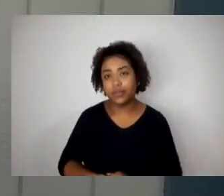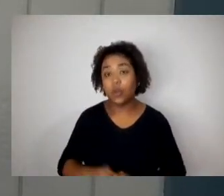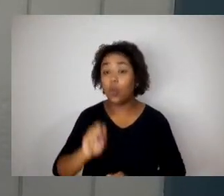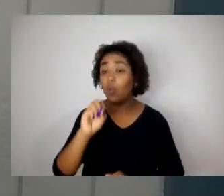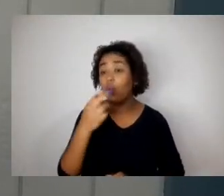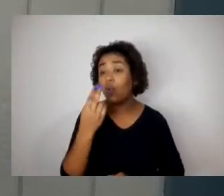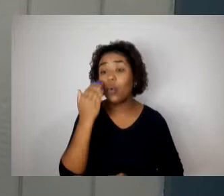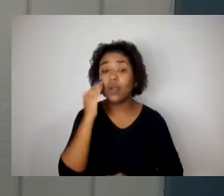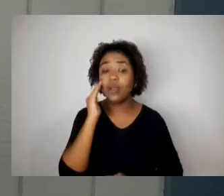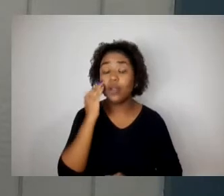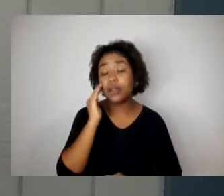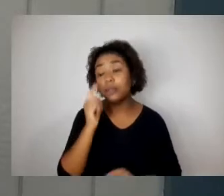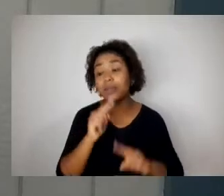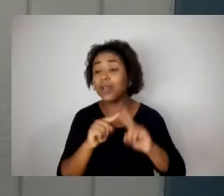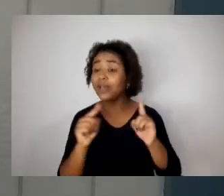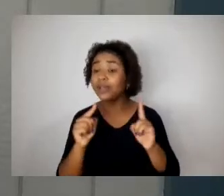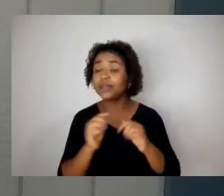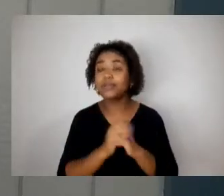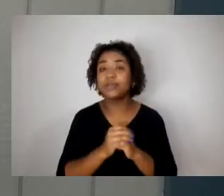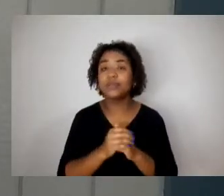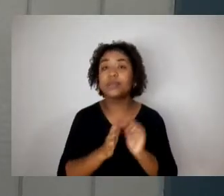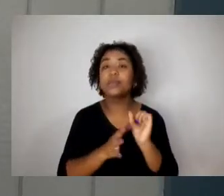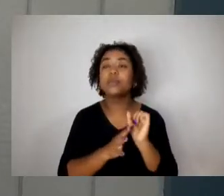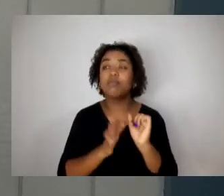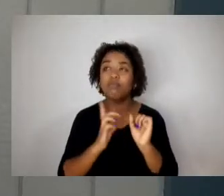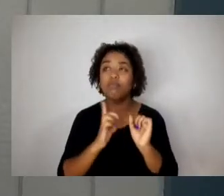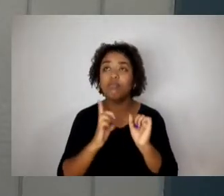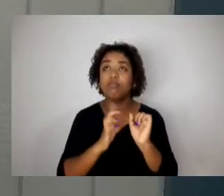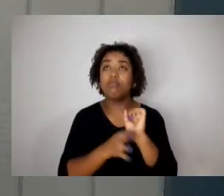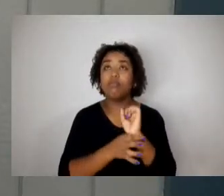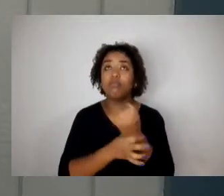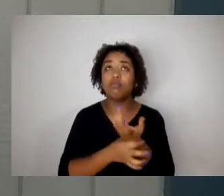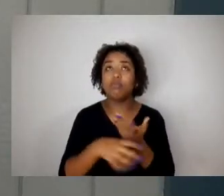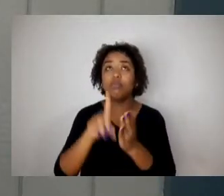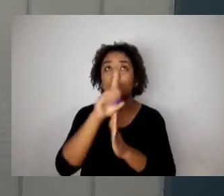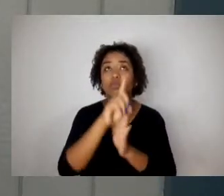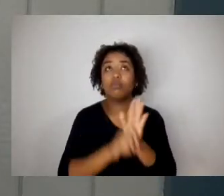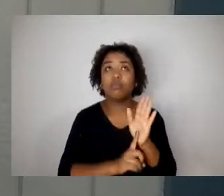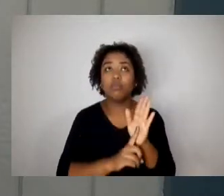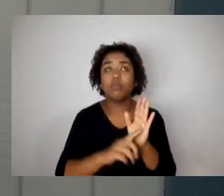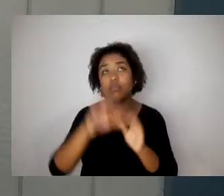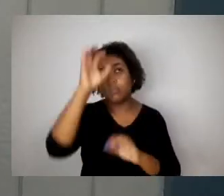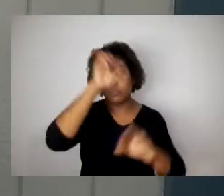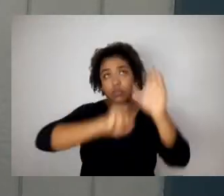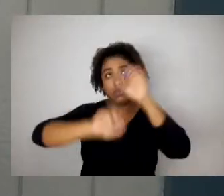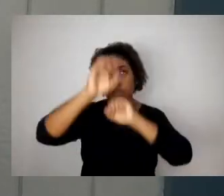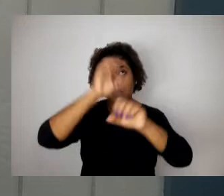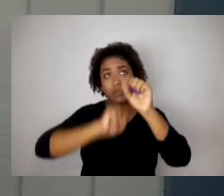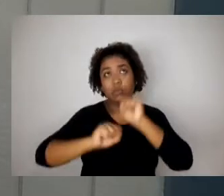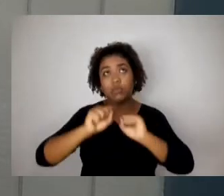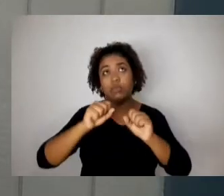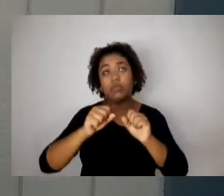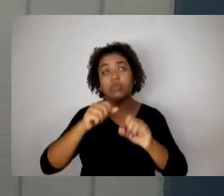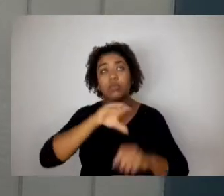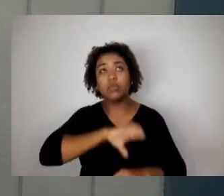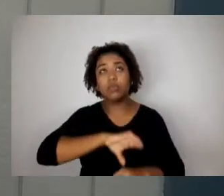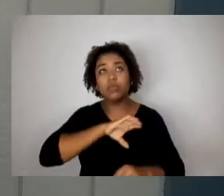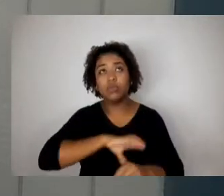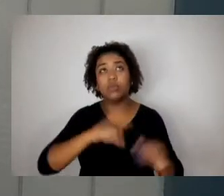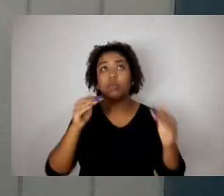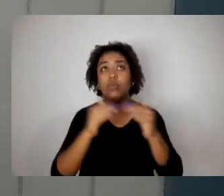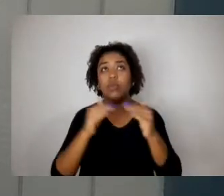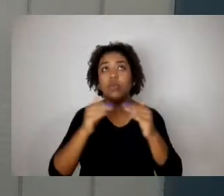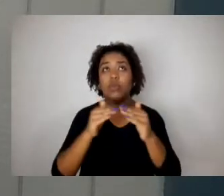Fica garantido aos estudantes do município de Juiz de Fora o direito de aprendizado da língua portuguesa de acordo com as normas legais de ensino estabelecidos com base nas